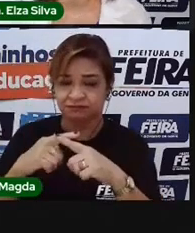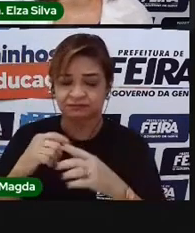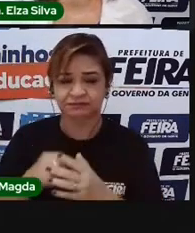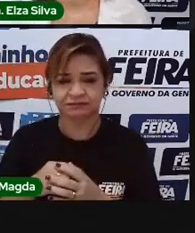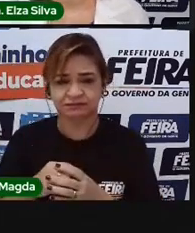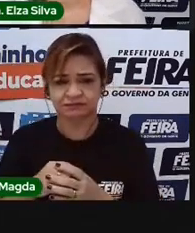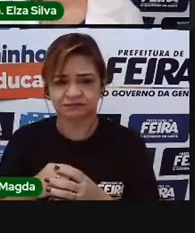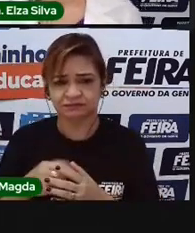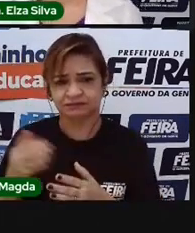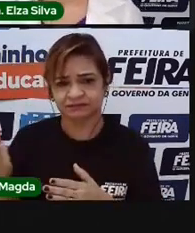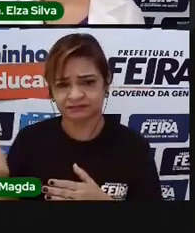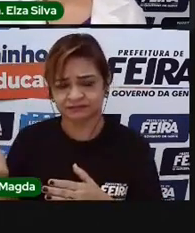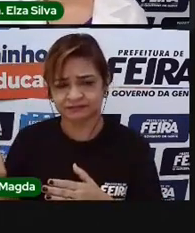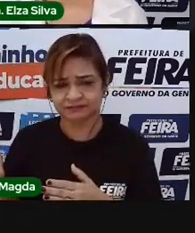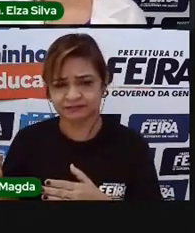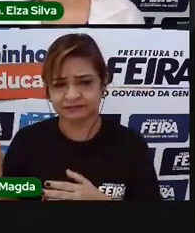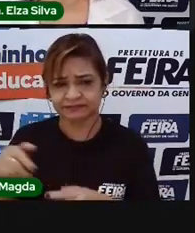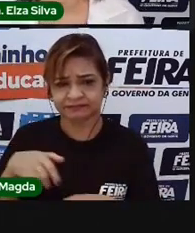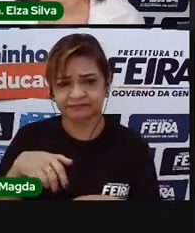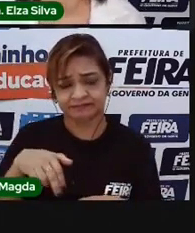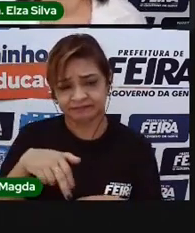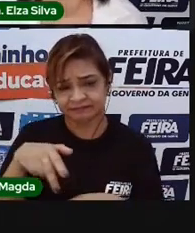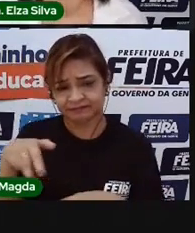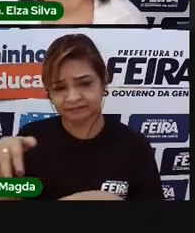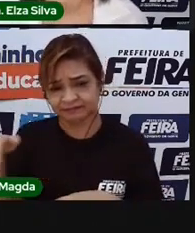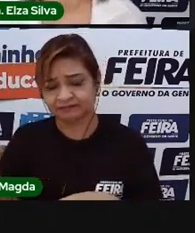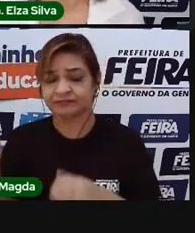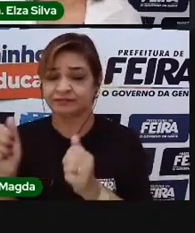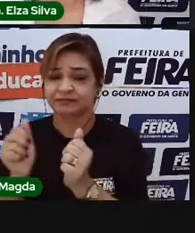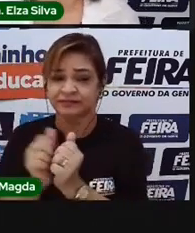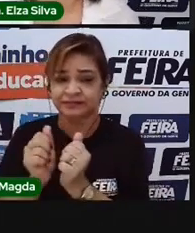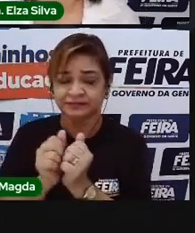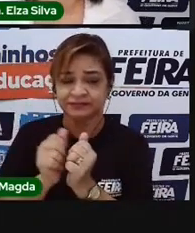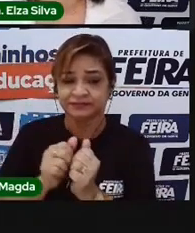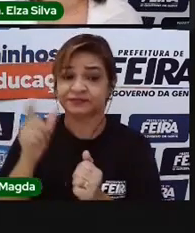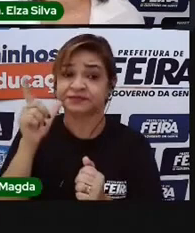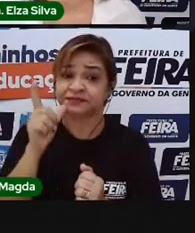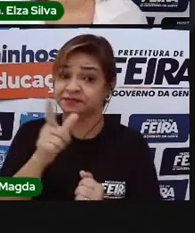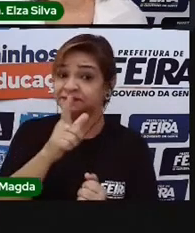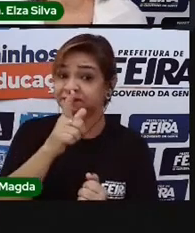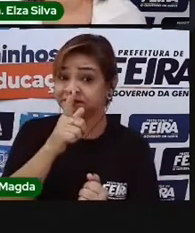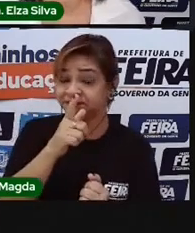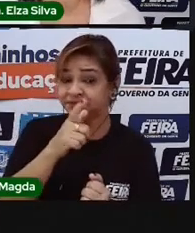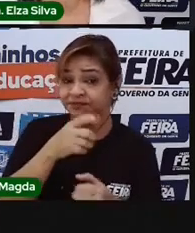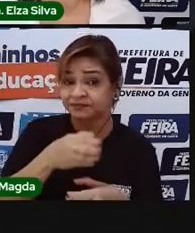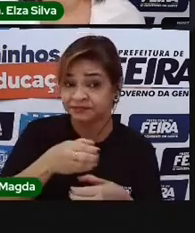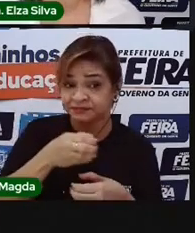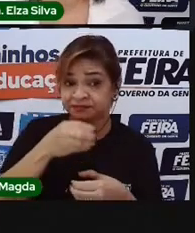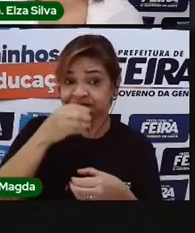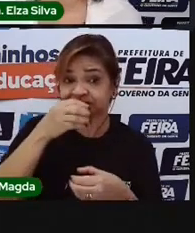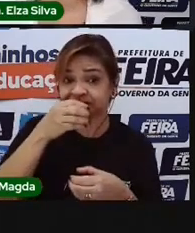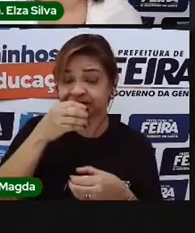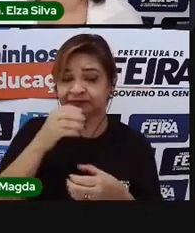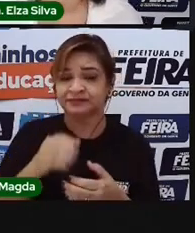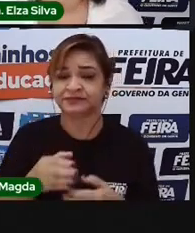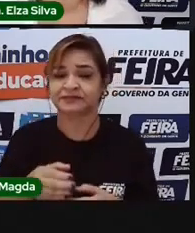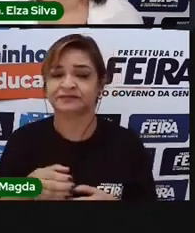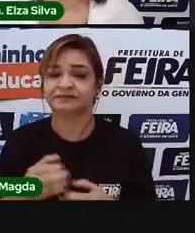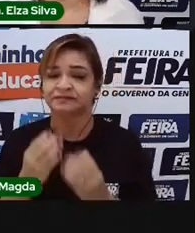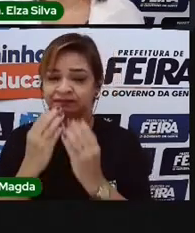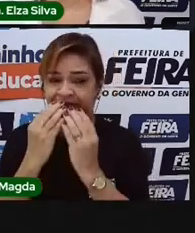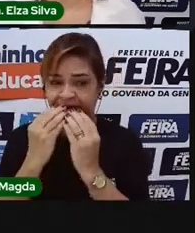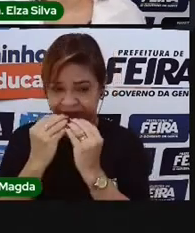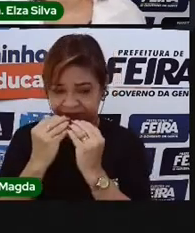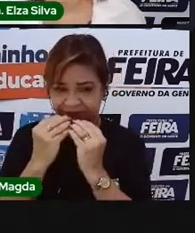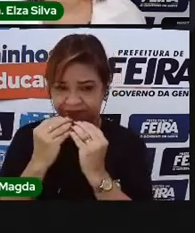Caio vai, então, com a sua coleguinha para a lanchonete, tomar o sorvete e comer o hambúrguer.